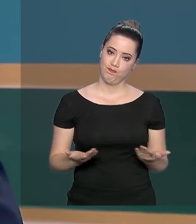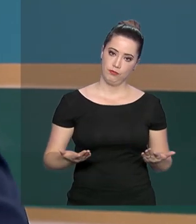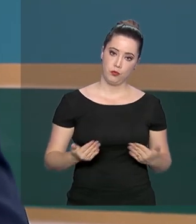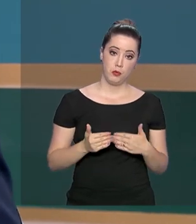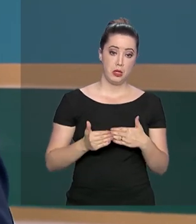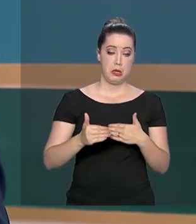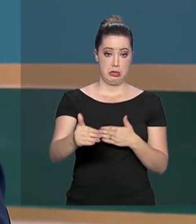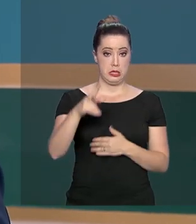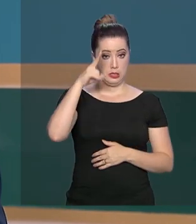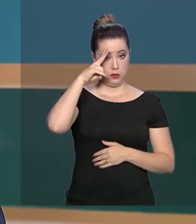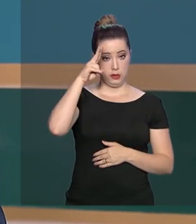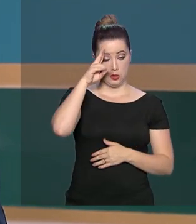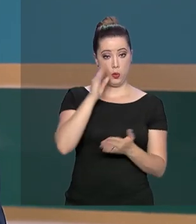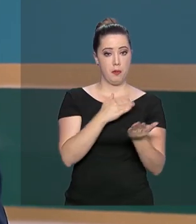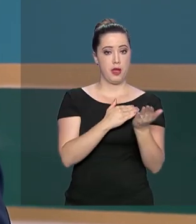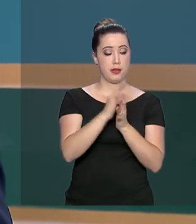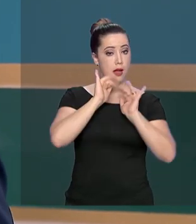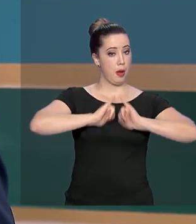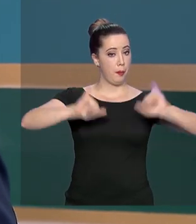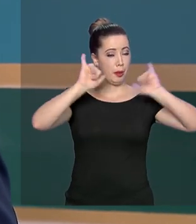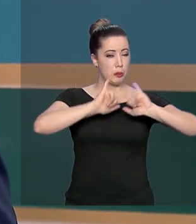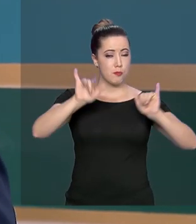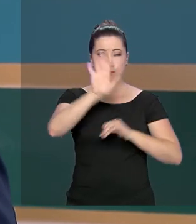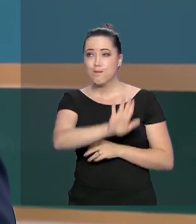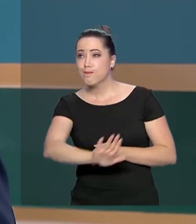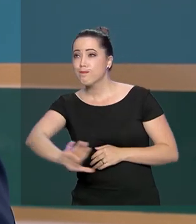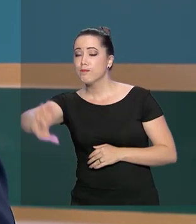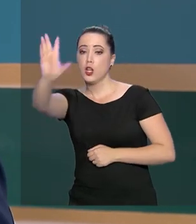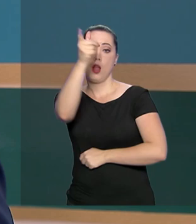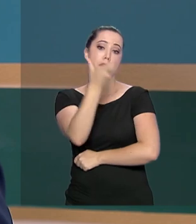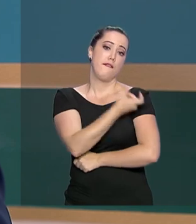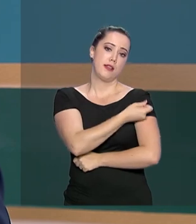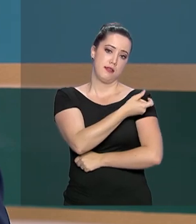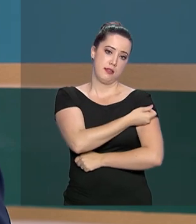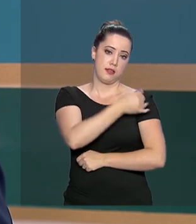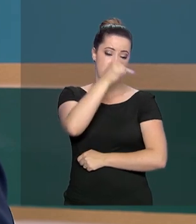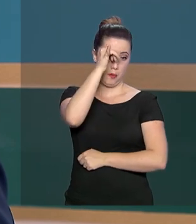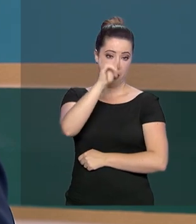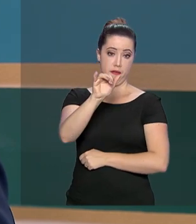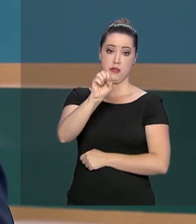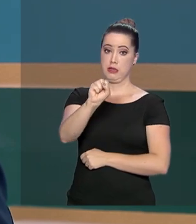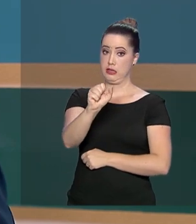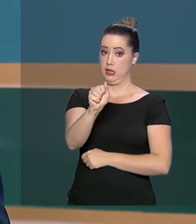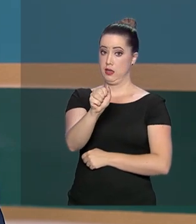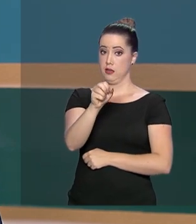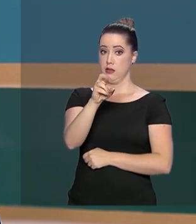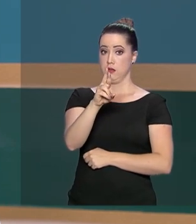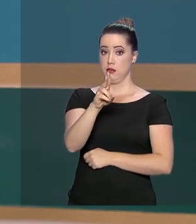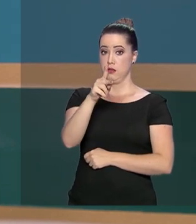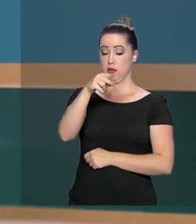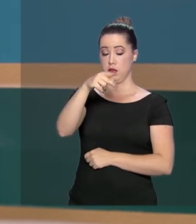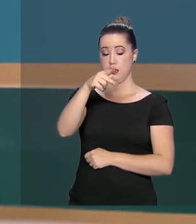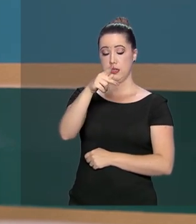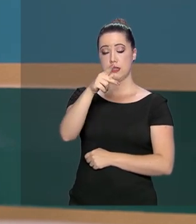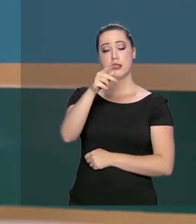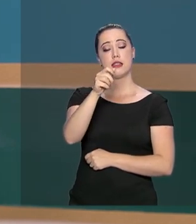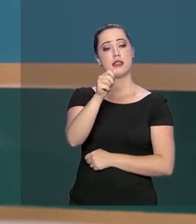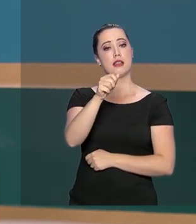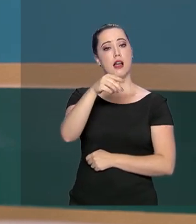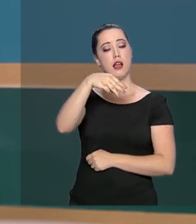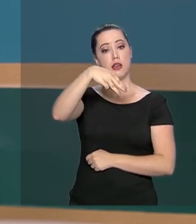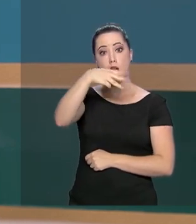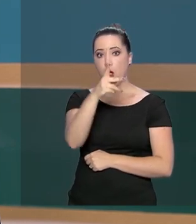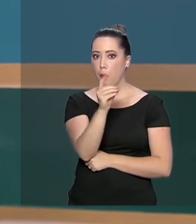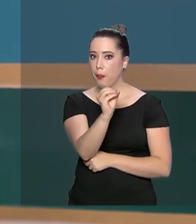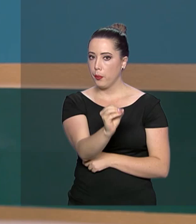partir de segunda-feira, começa a campanha nacional de vacinação contra o sarampo em todos os postos de saúde do país. Neste